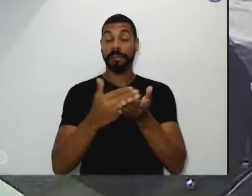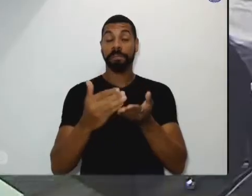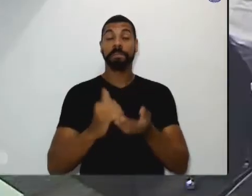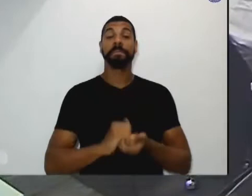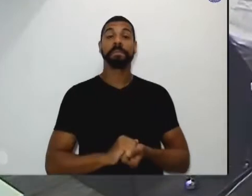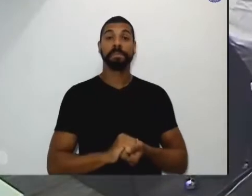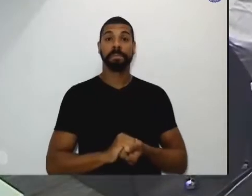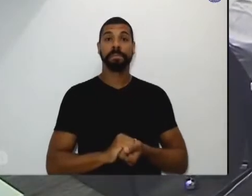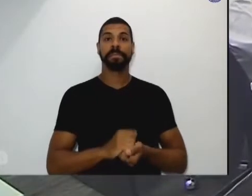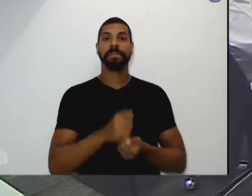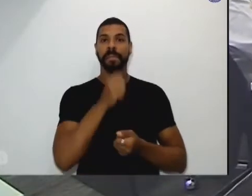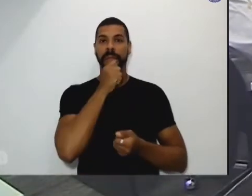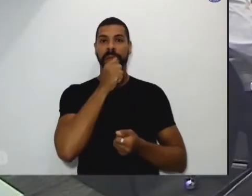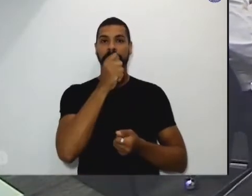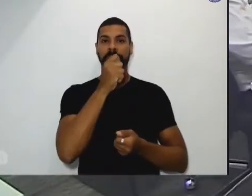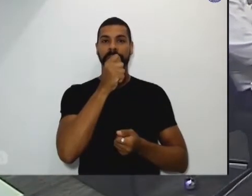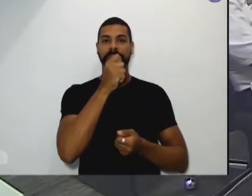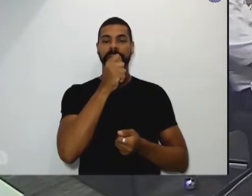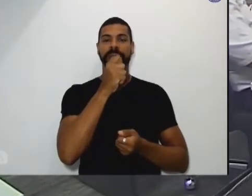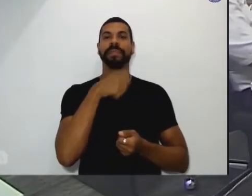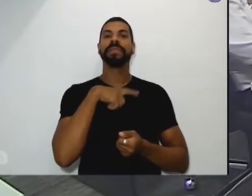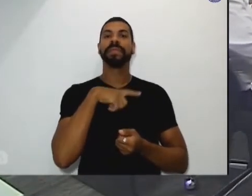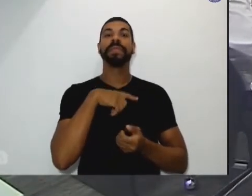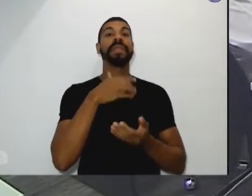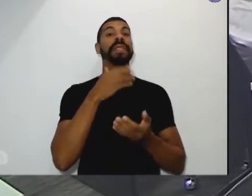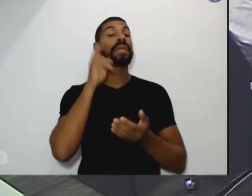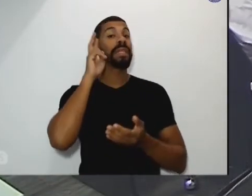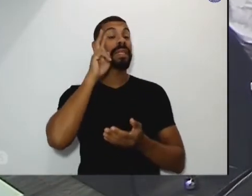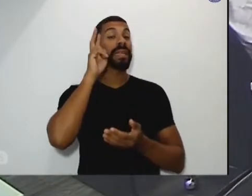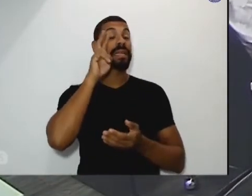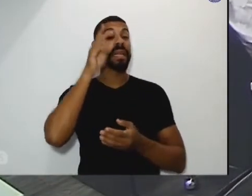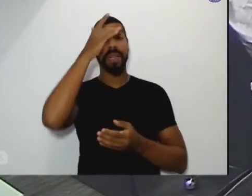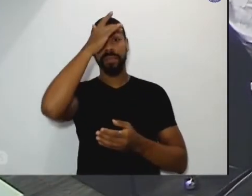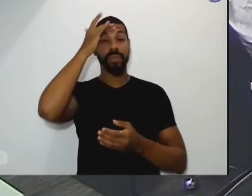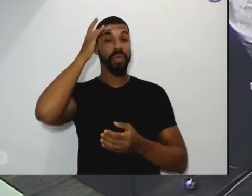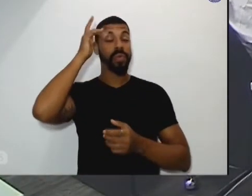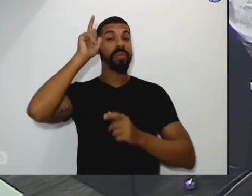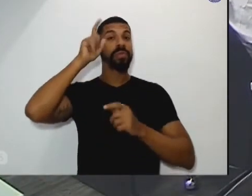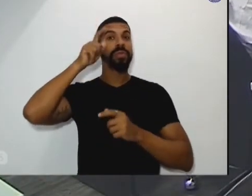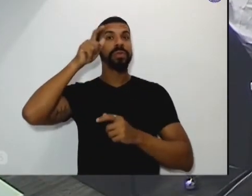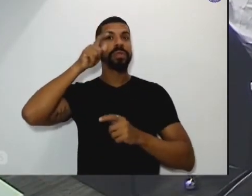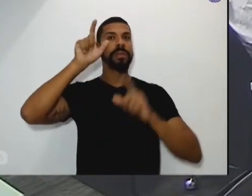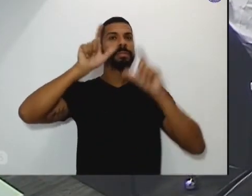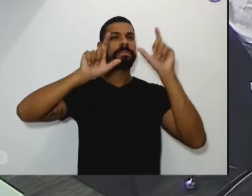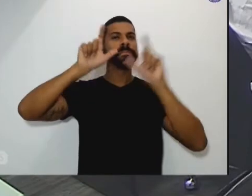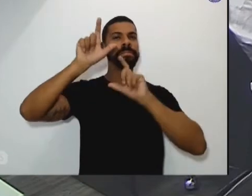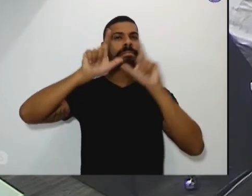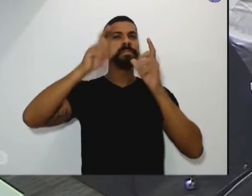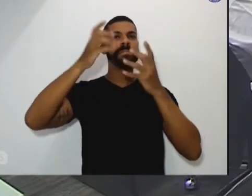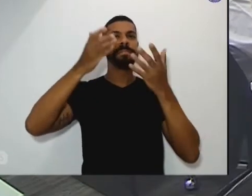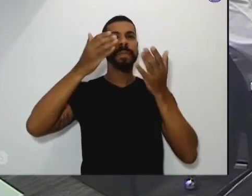aberto o microfone gostaria de deixar ao público presente se tem alguém que gostaria de começar